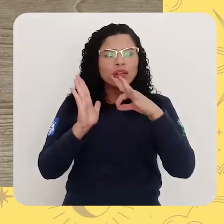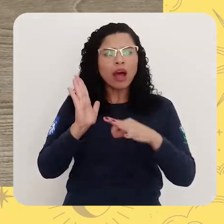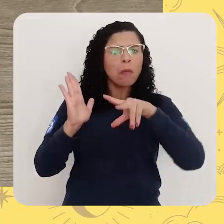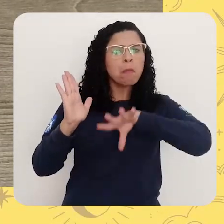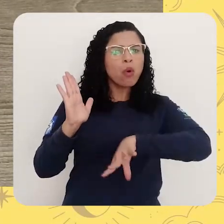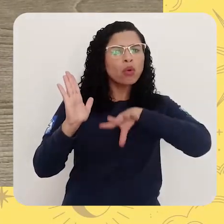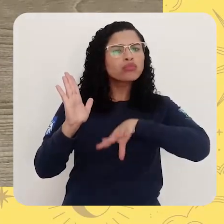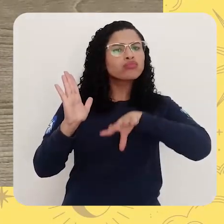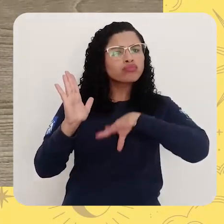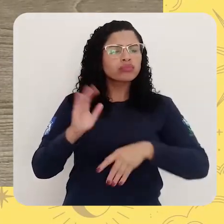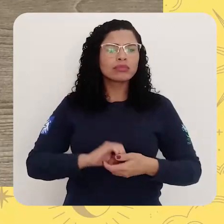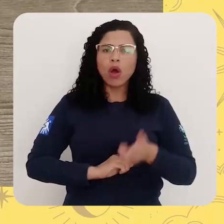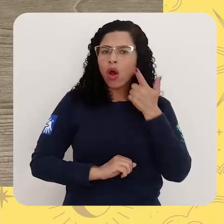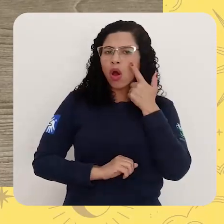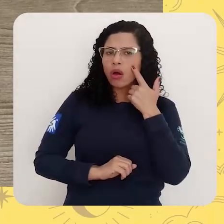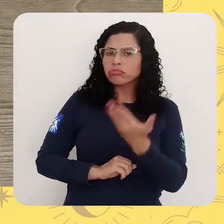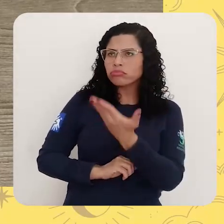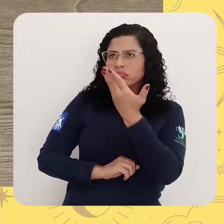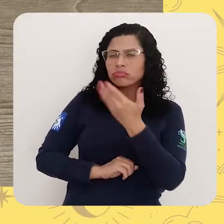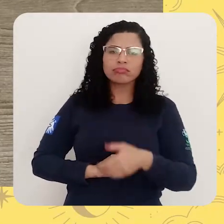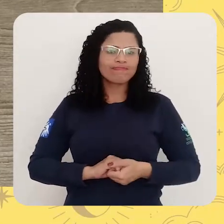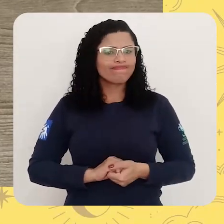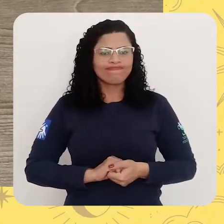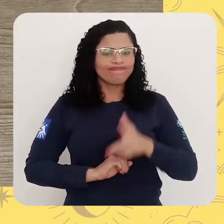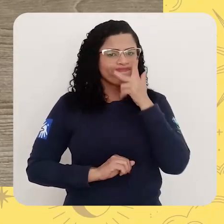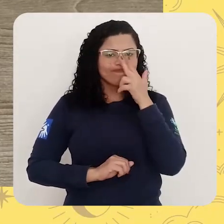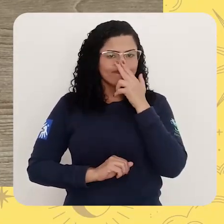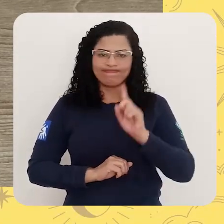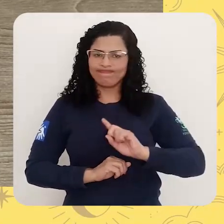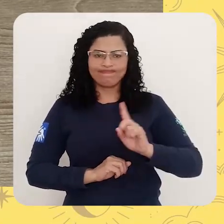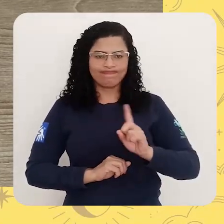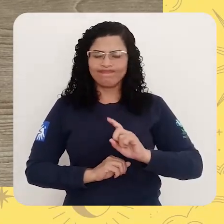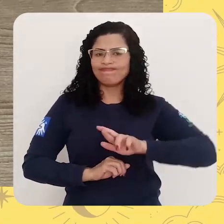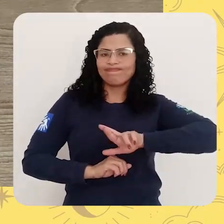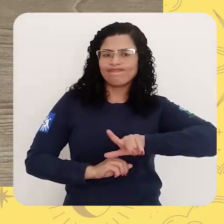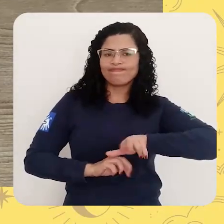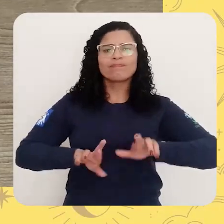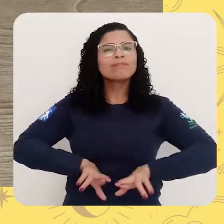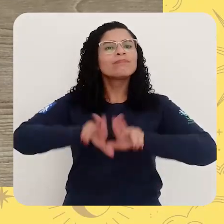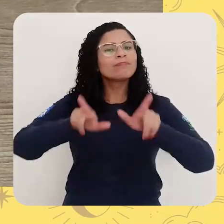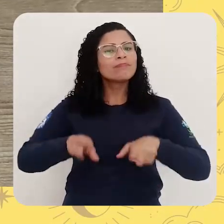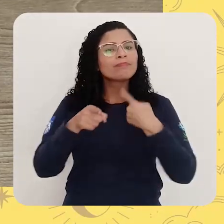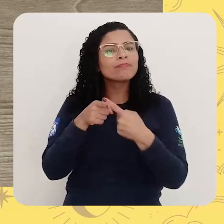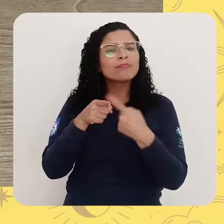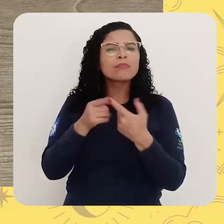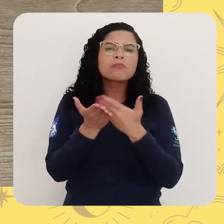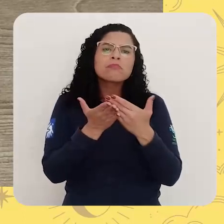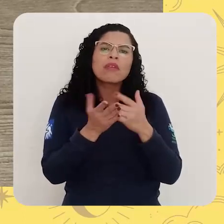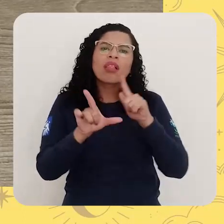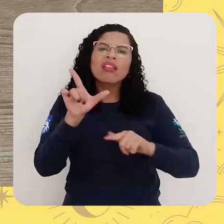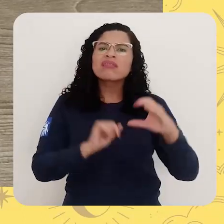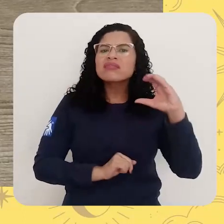Ah, será que é essa? Hum, acho que não, né? Essa aqui começa com C. Essa também começa com E.